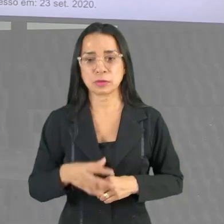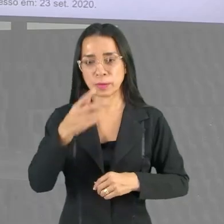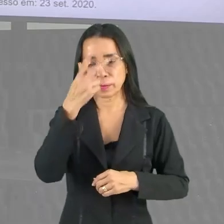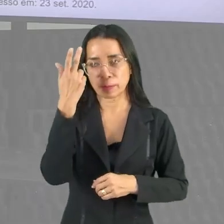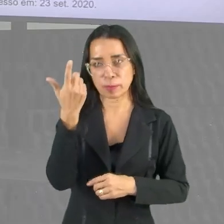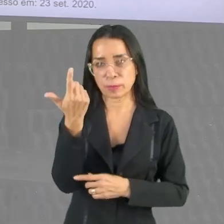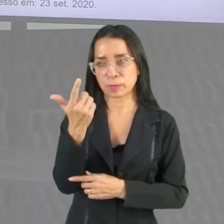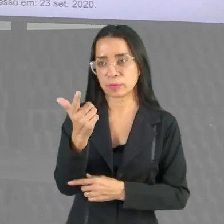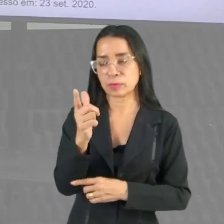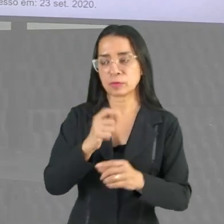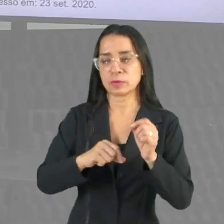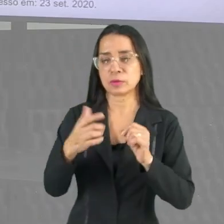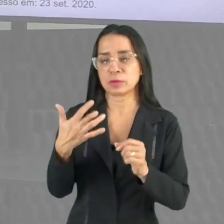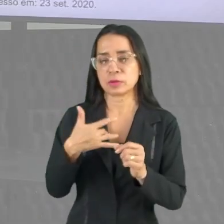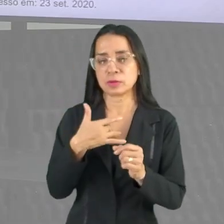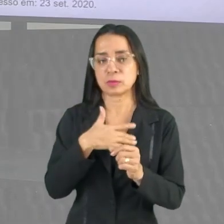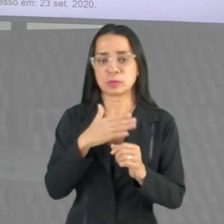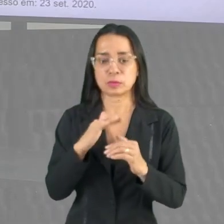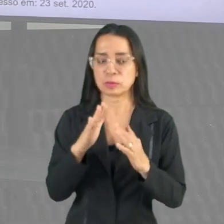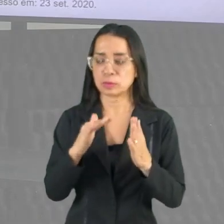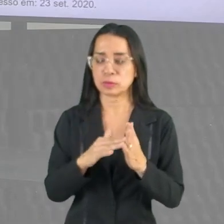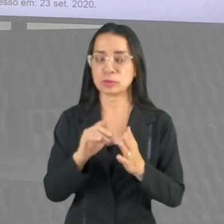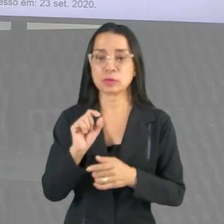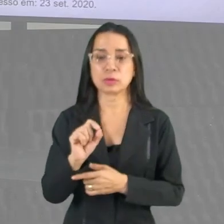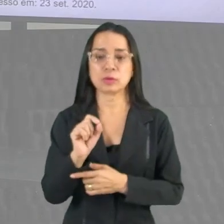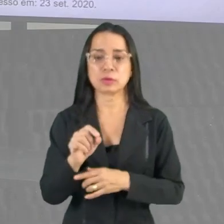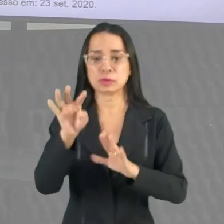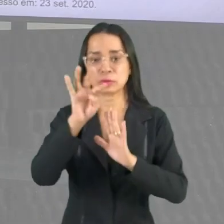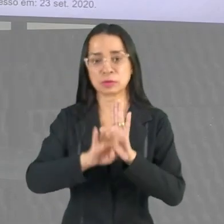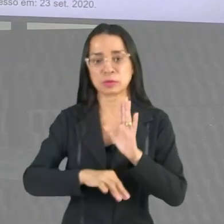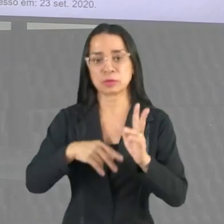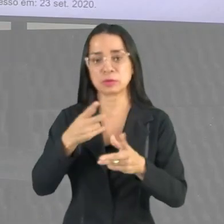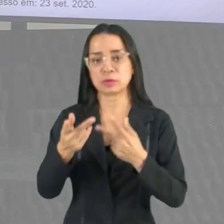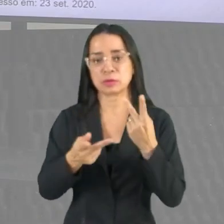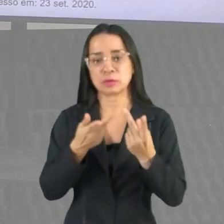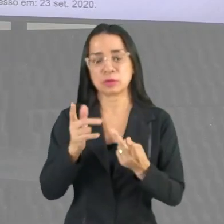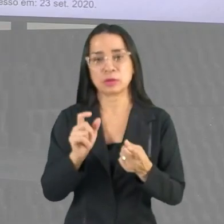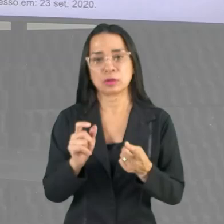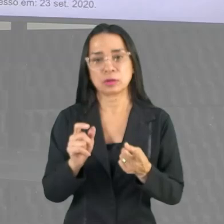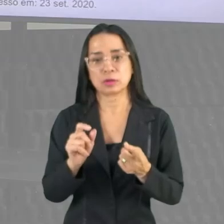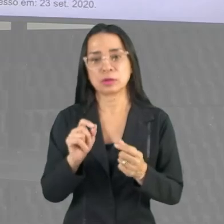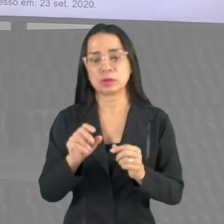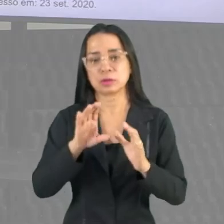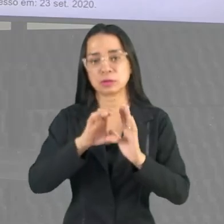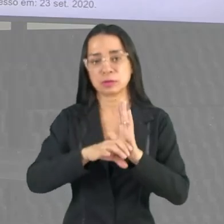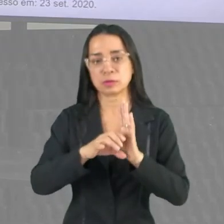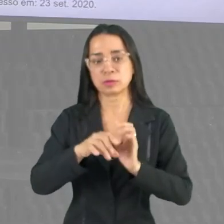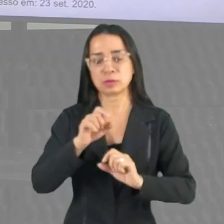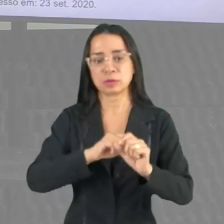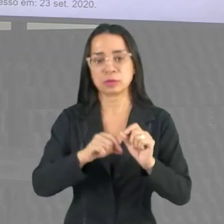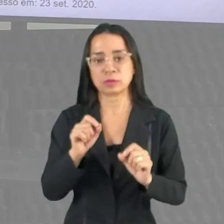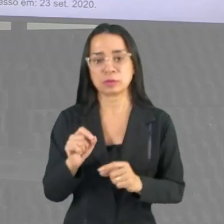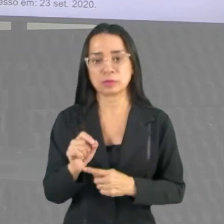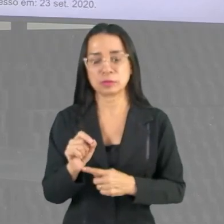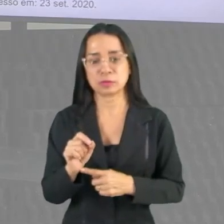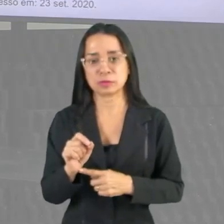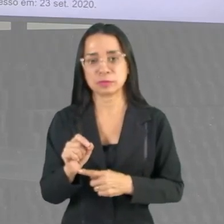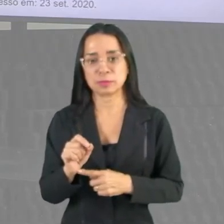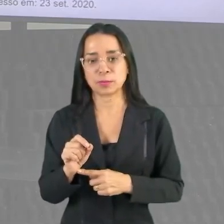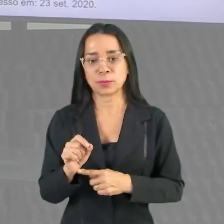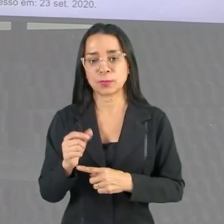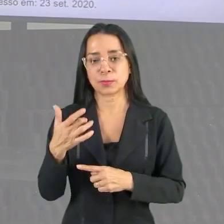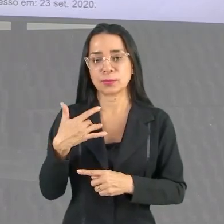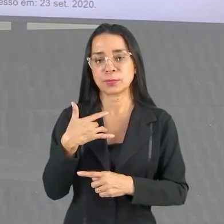tem essa saúde plena. Então, é isso que o texto fala e é isso que o conceito de